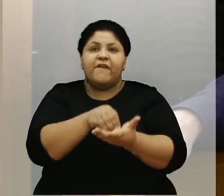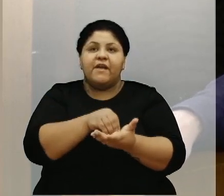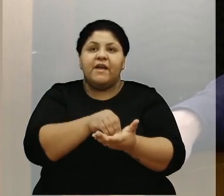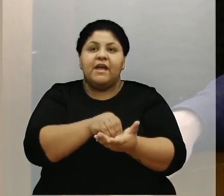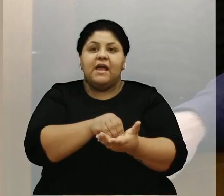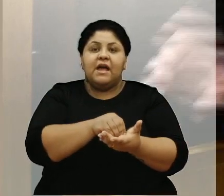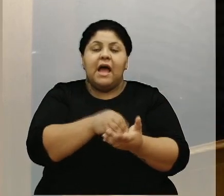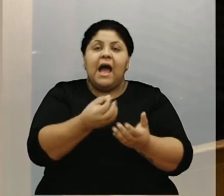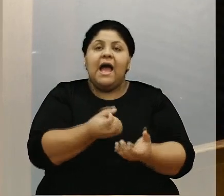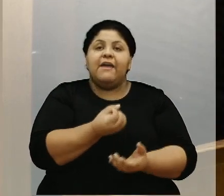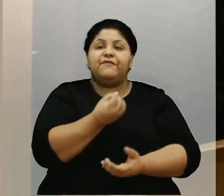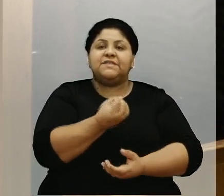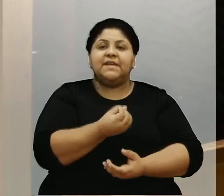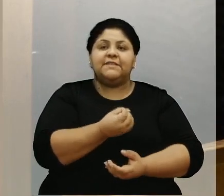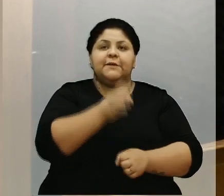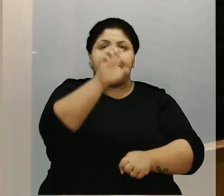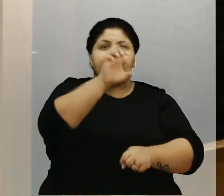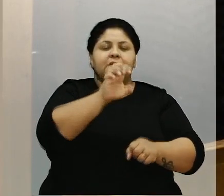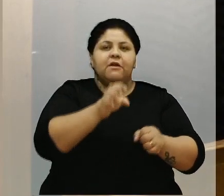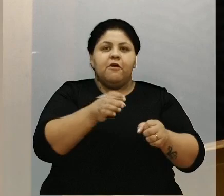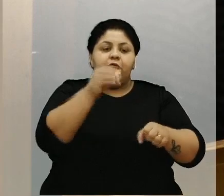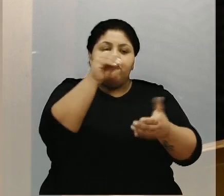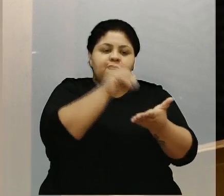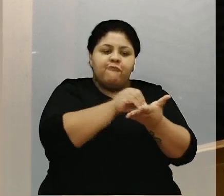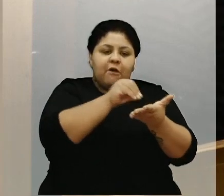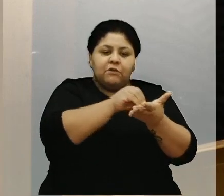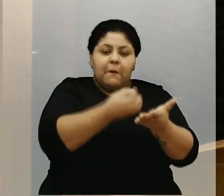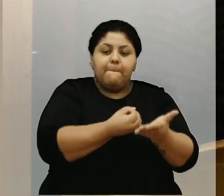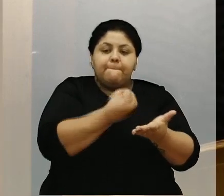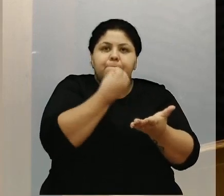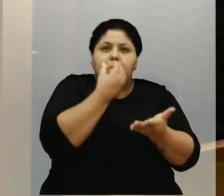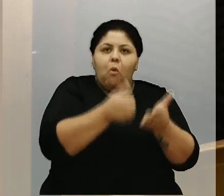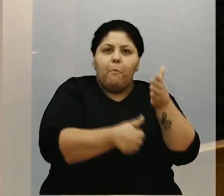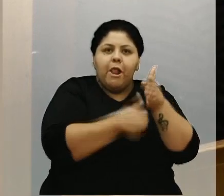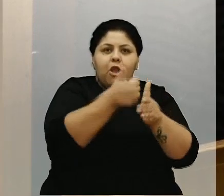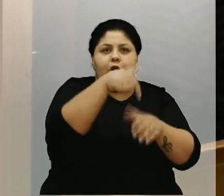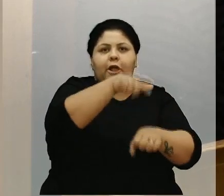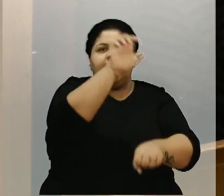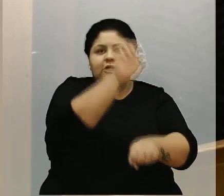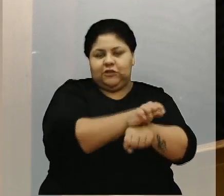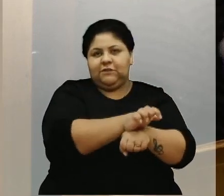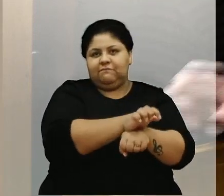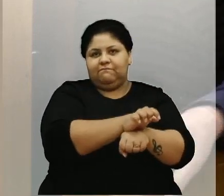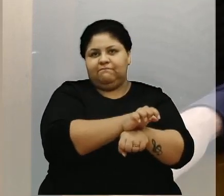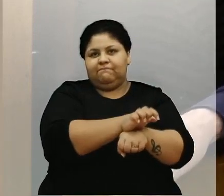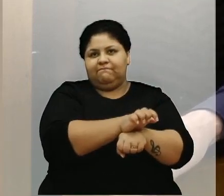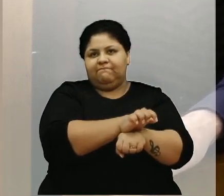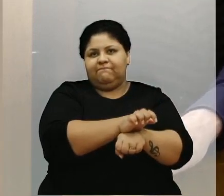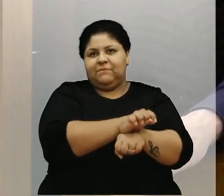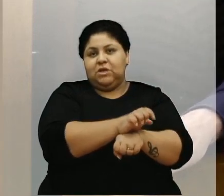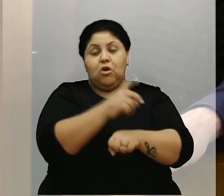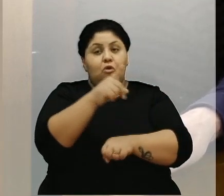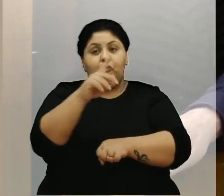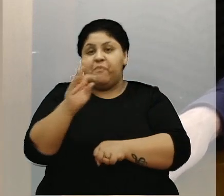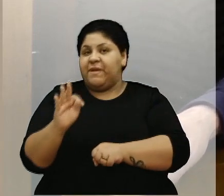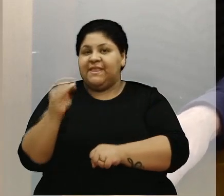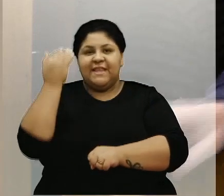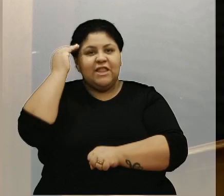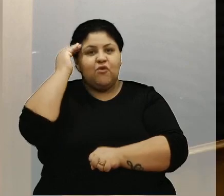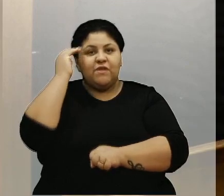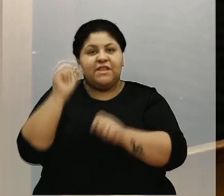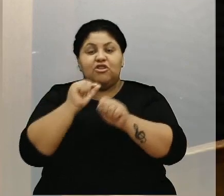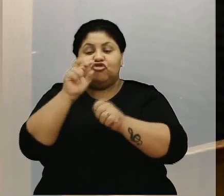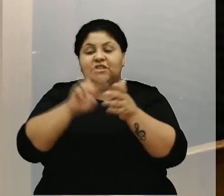Estado. Só que essa palavra, muitas vezes, nos governos de esquerda e do PT, não fecha. Eles não entendem o que é um Estado eficiente.